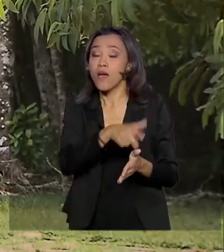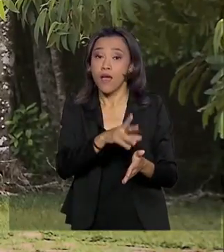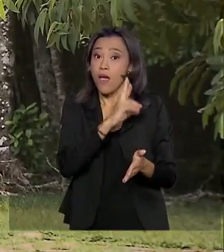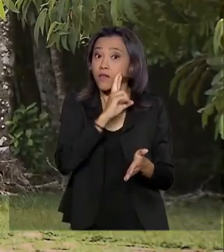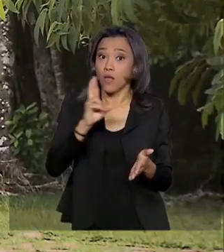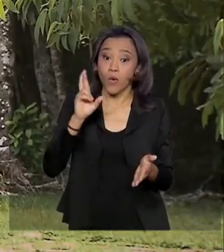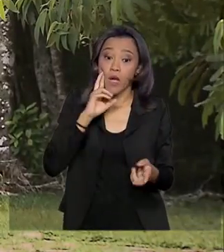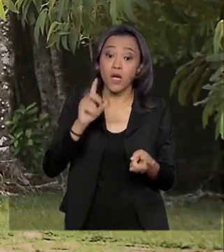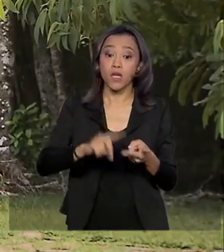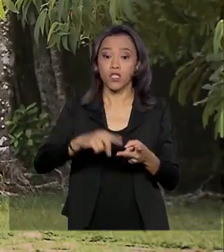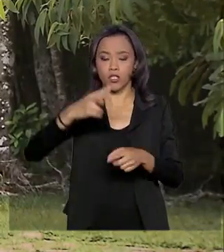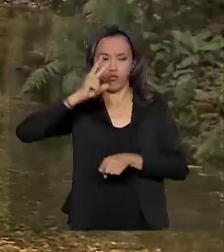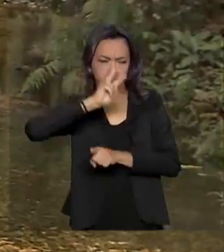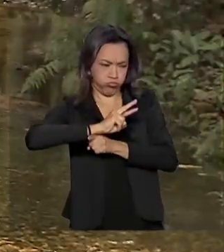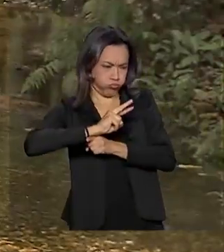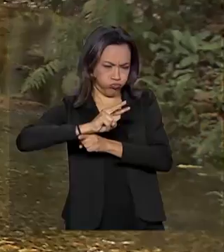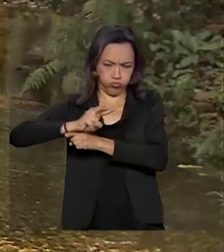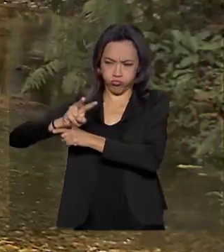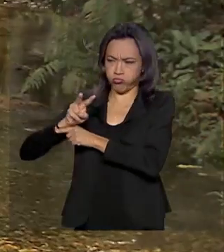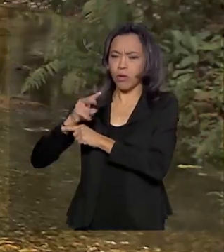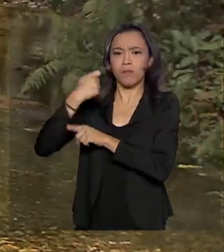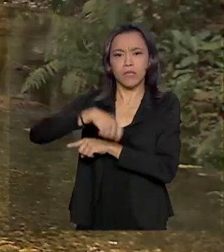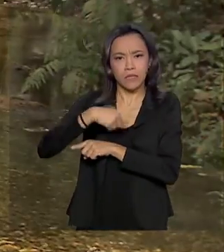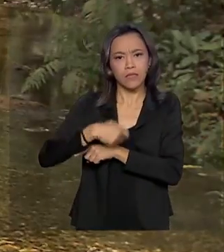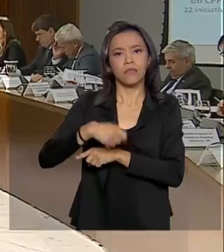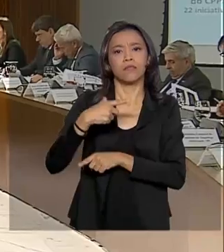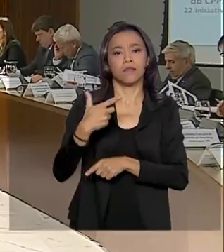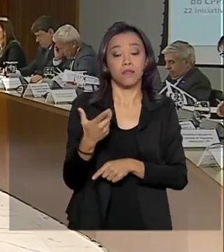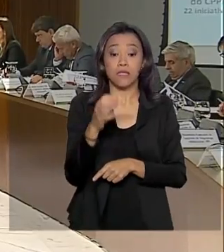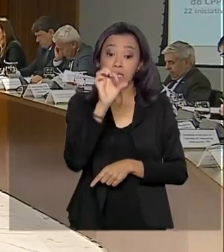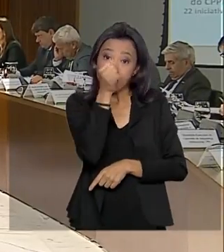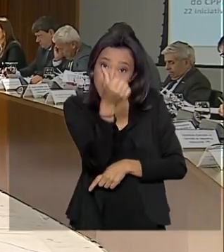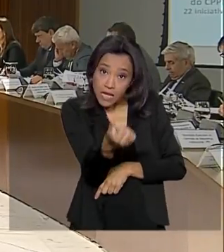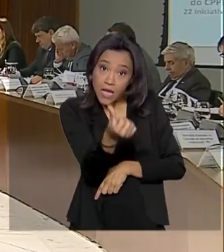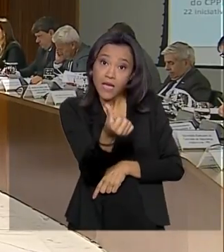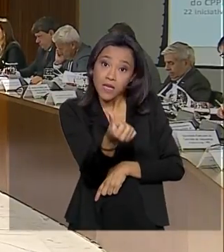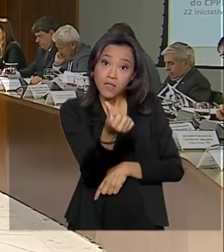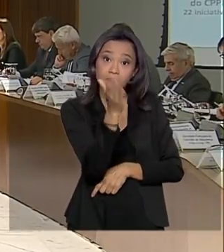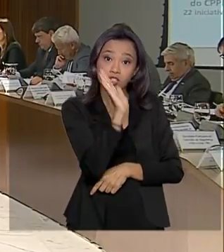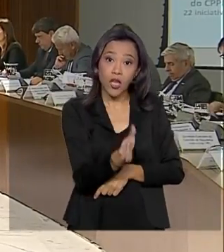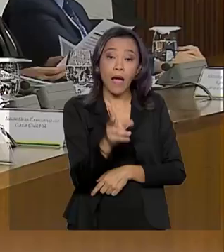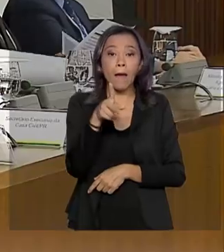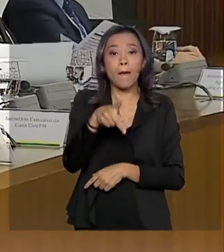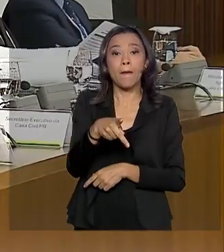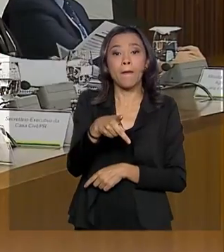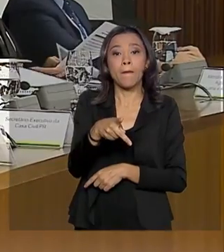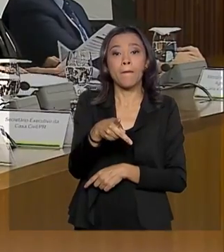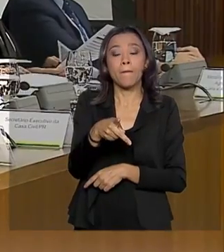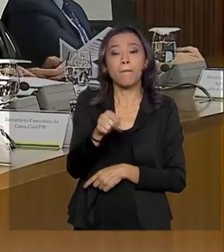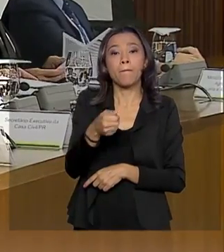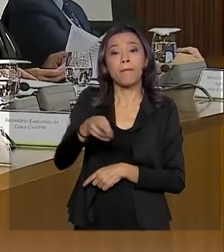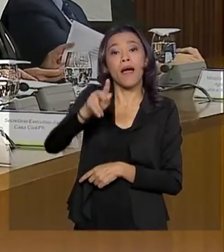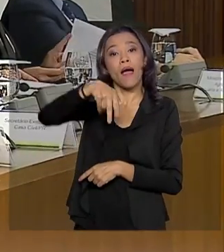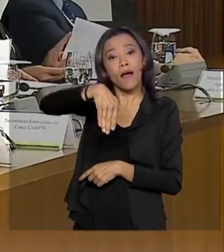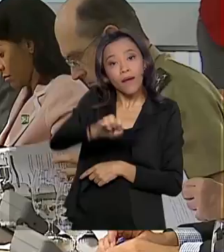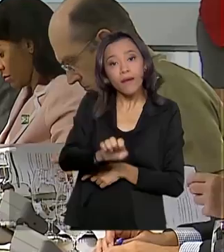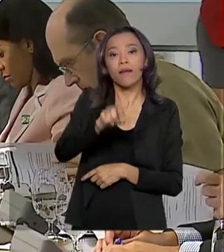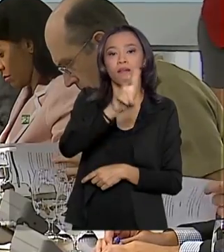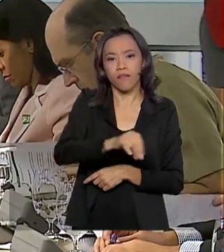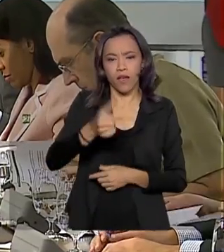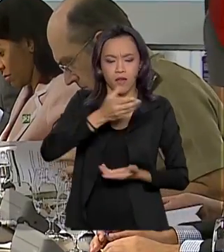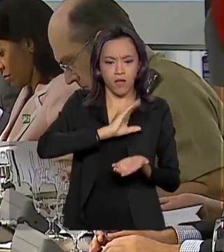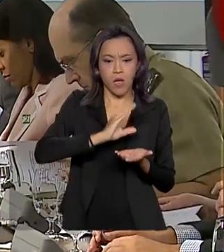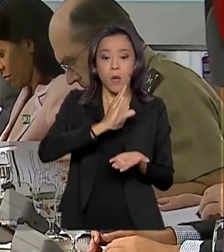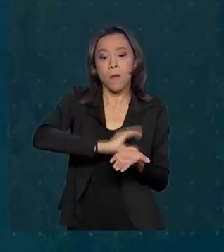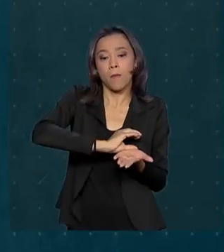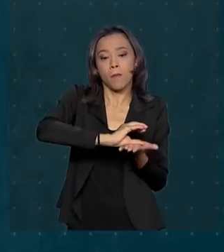e brigadas ambientais. Seis parques nacionais já entraram na lista do programa de parcerias de investimentos,